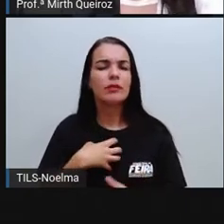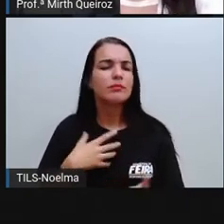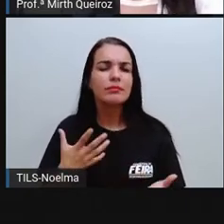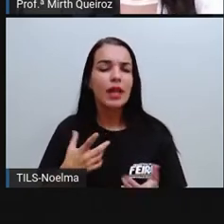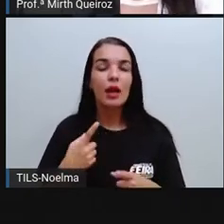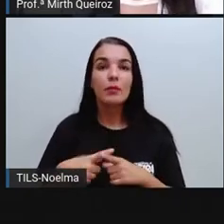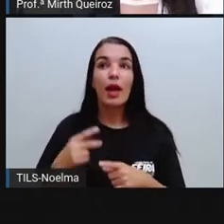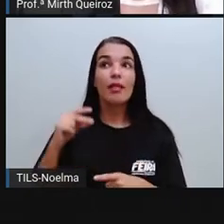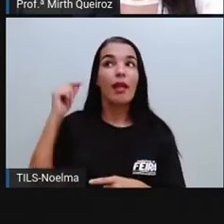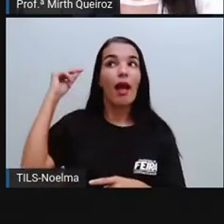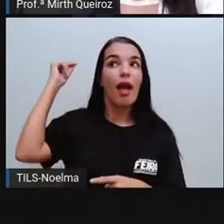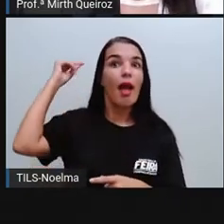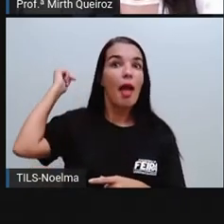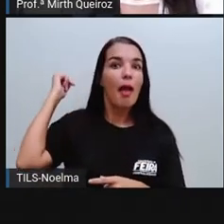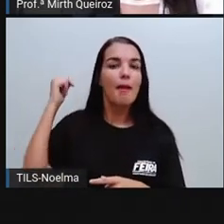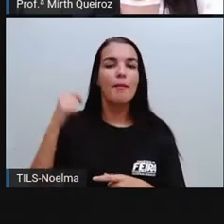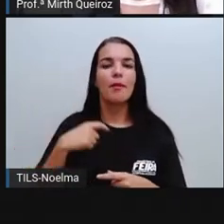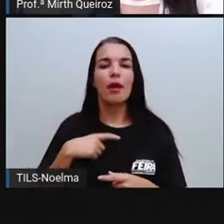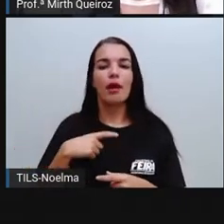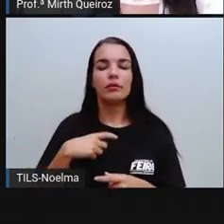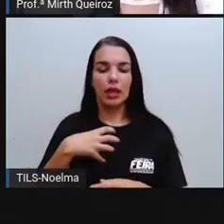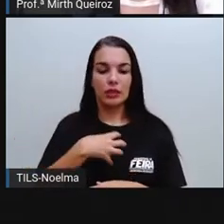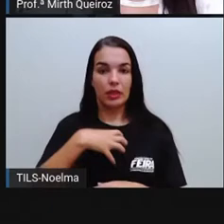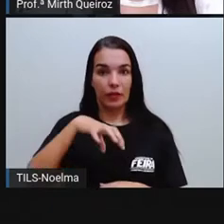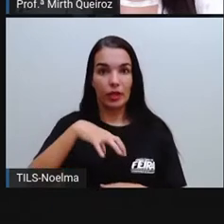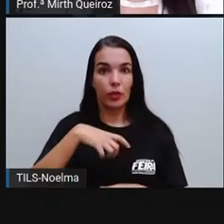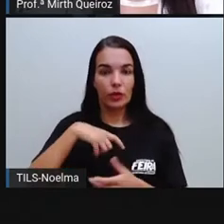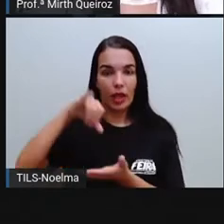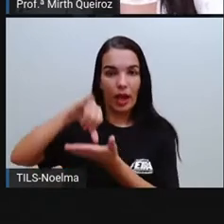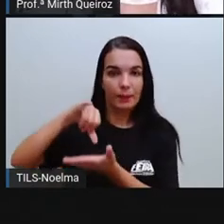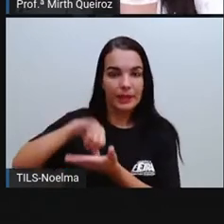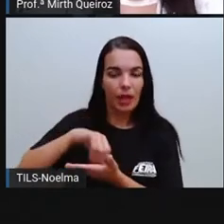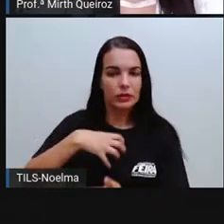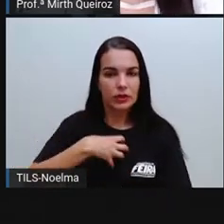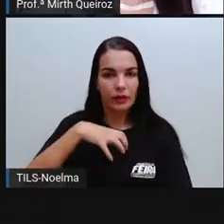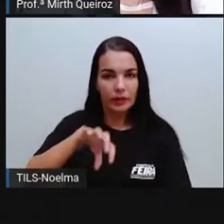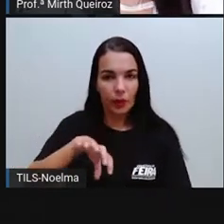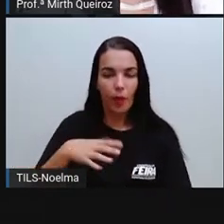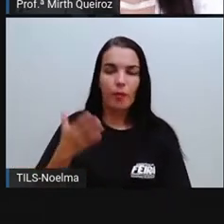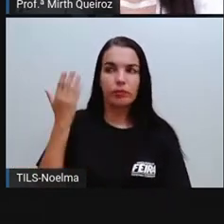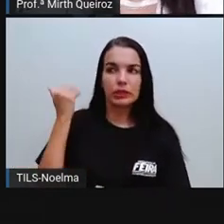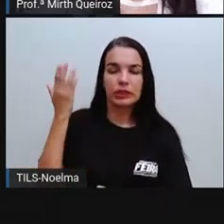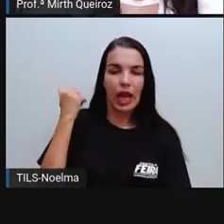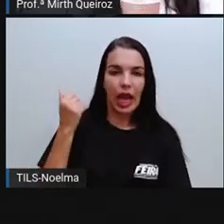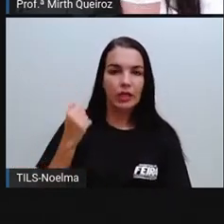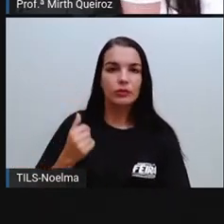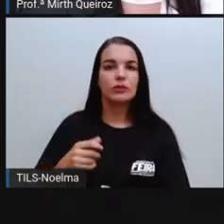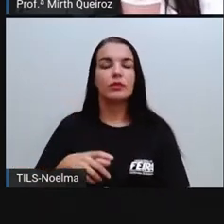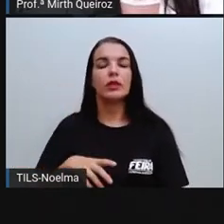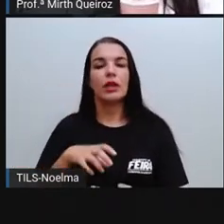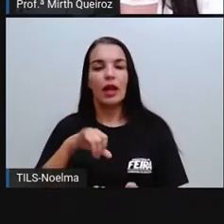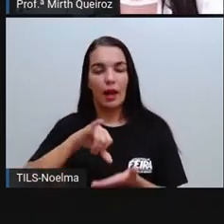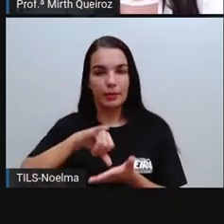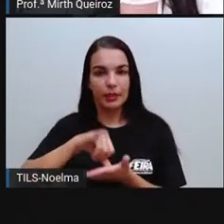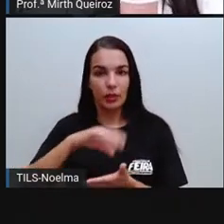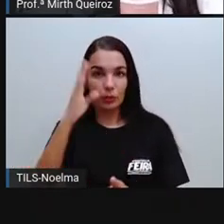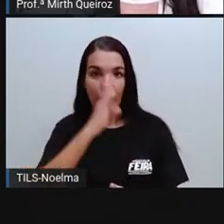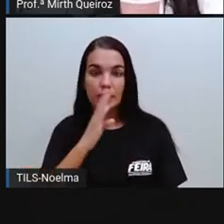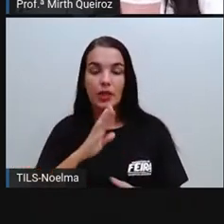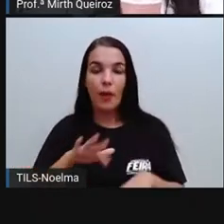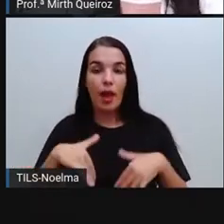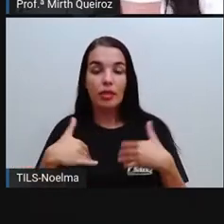Bahia, naquela época, né? Abrigava aí Salvador, que é a capital, que era a capital do Brasil naquele período.